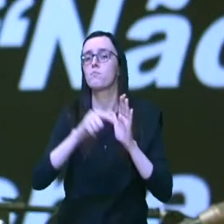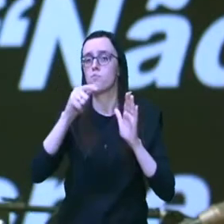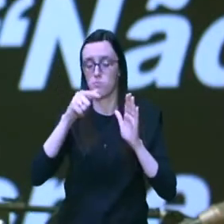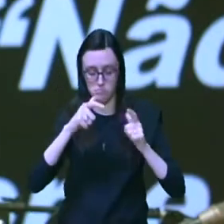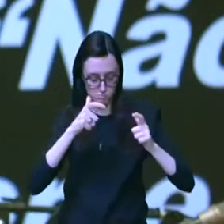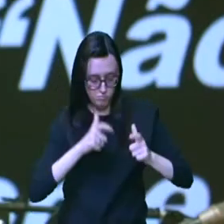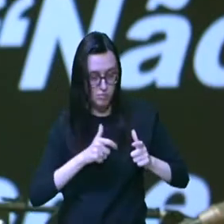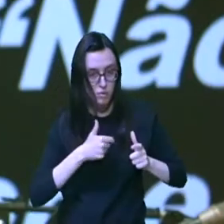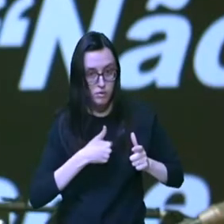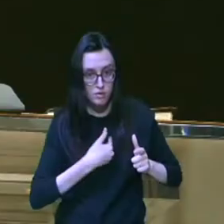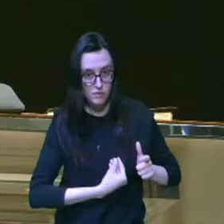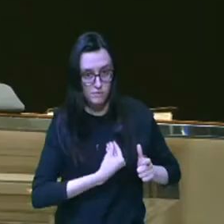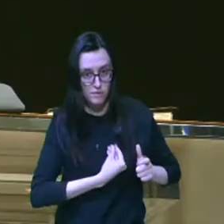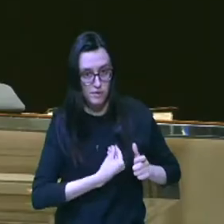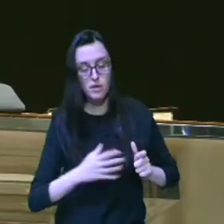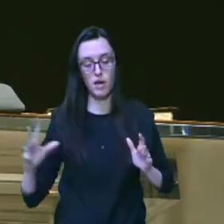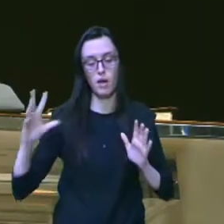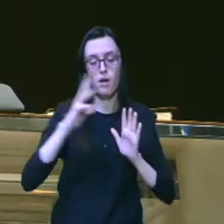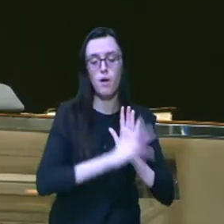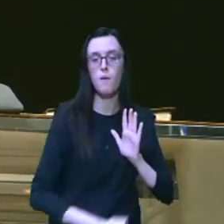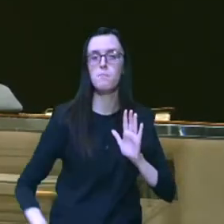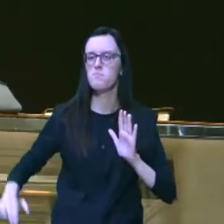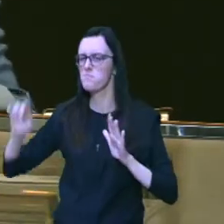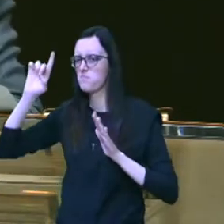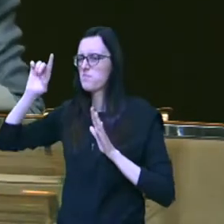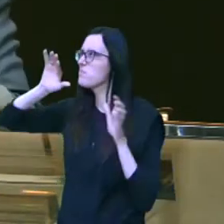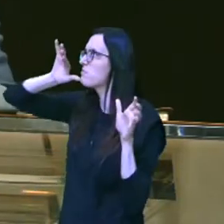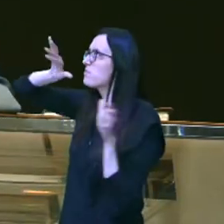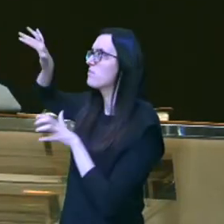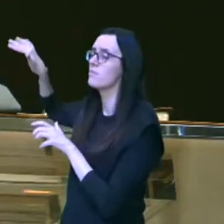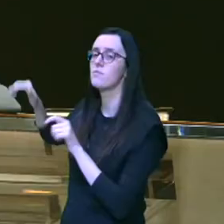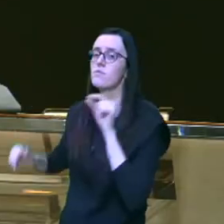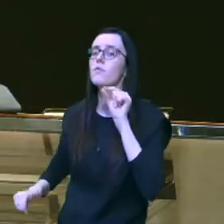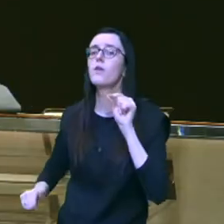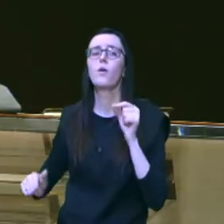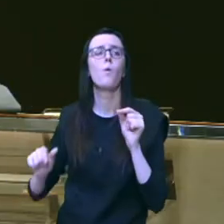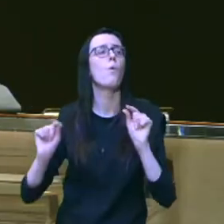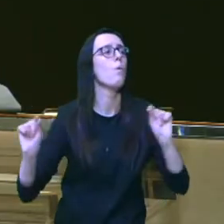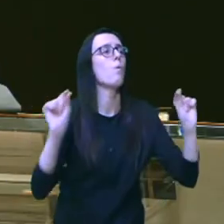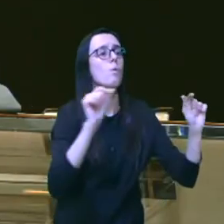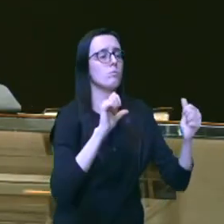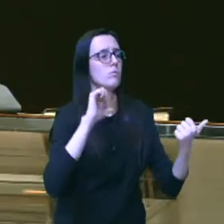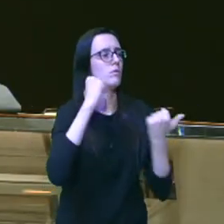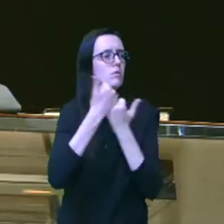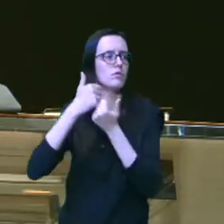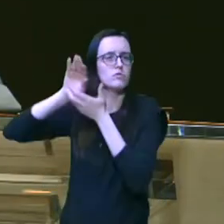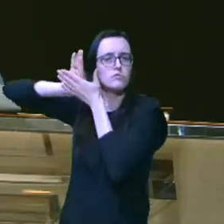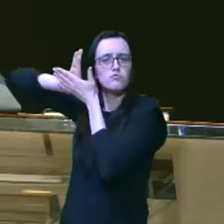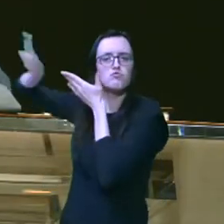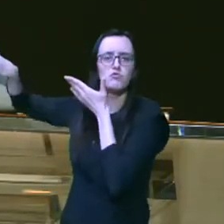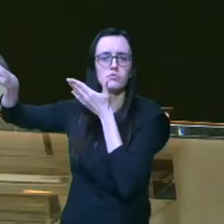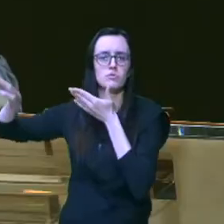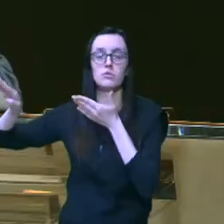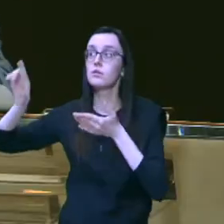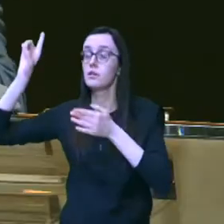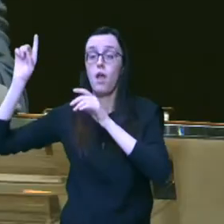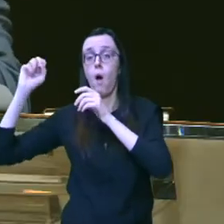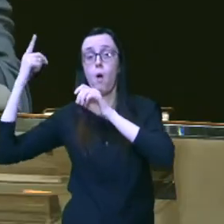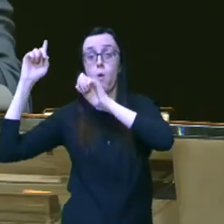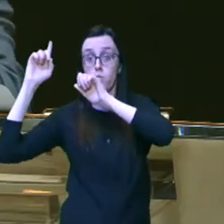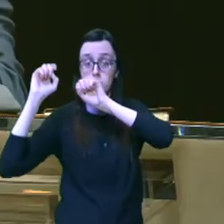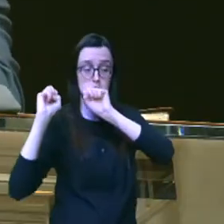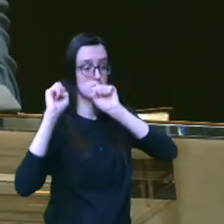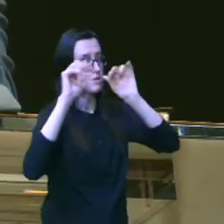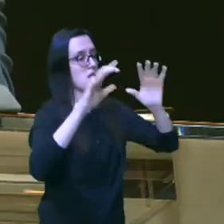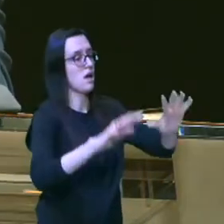Deus em sua vida o que tem substituído qual tem sido a bênção que Deus tem te dado